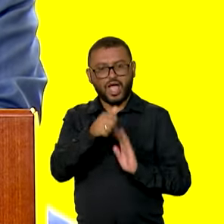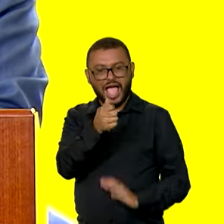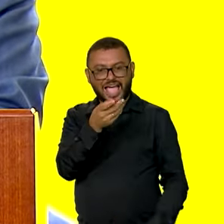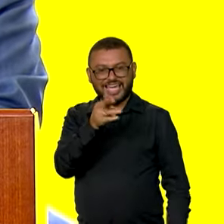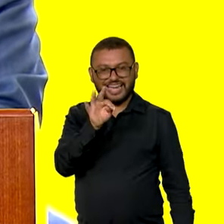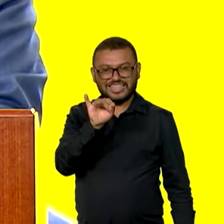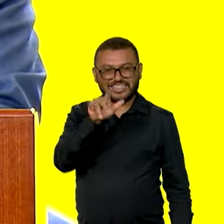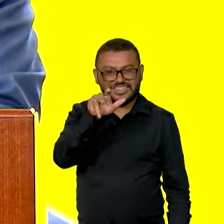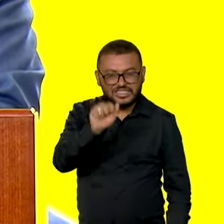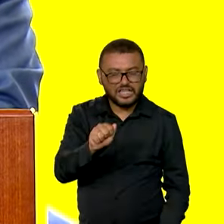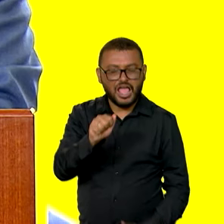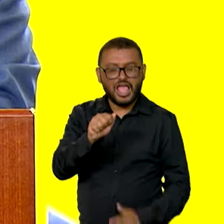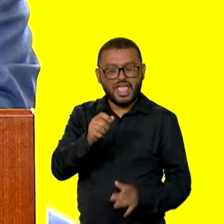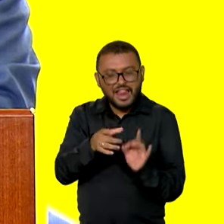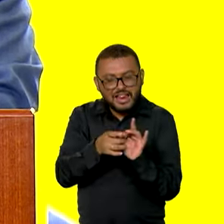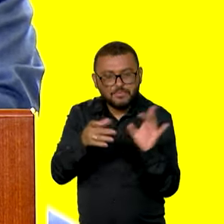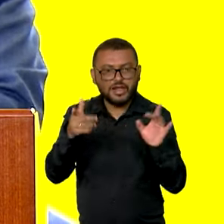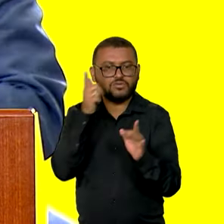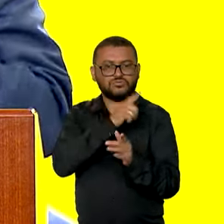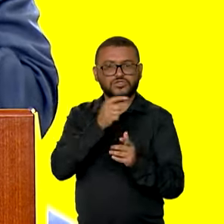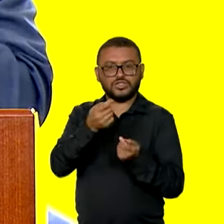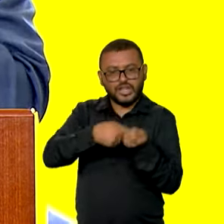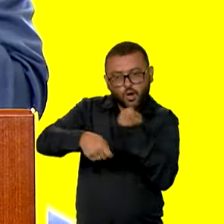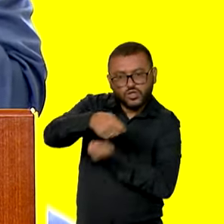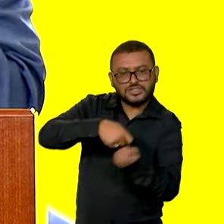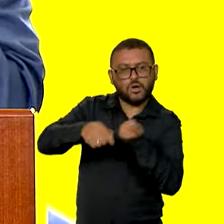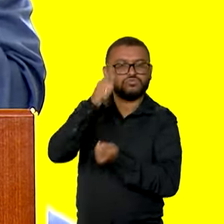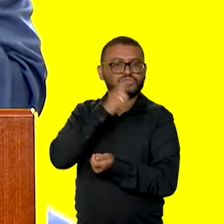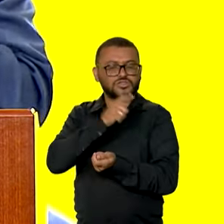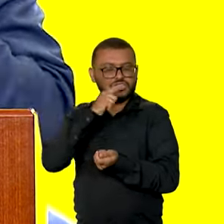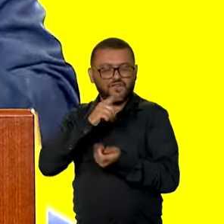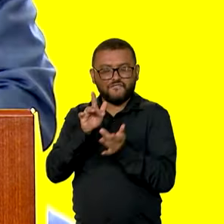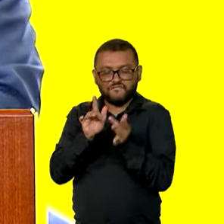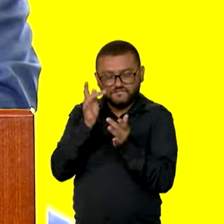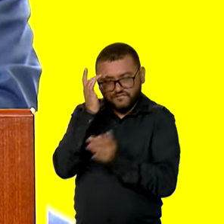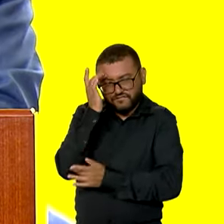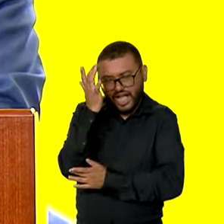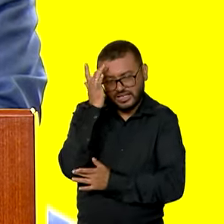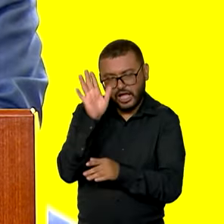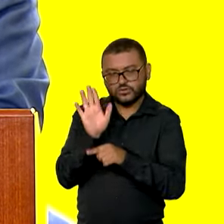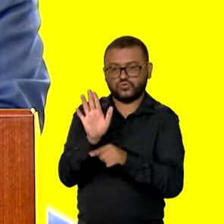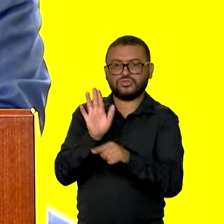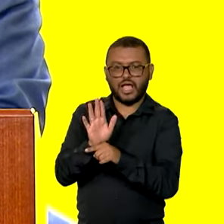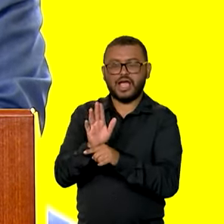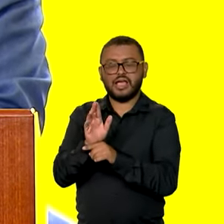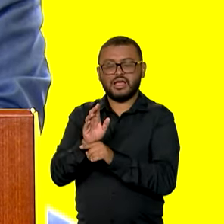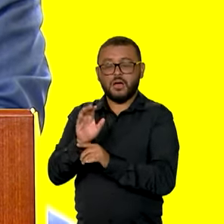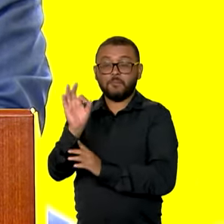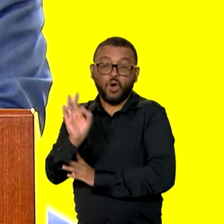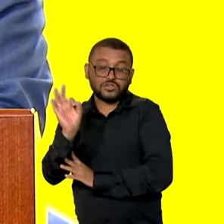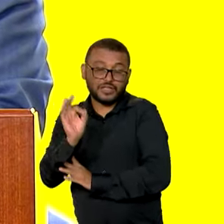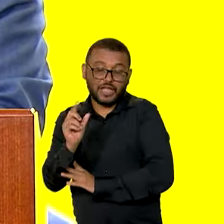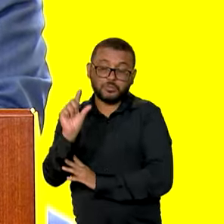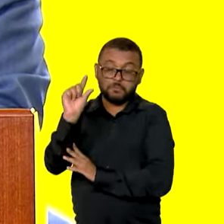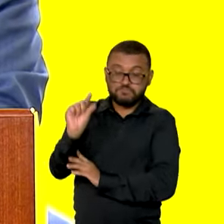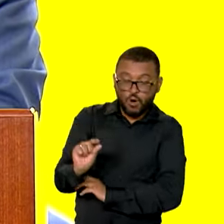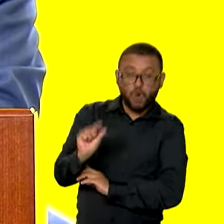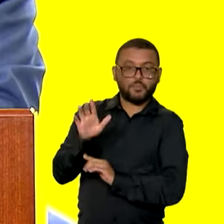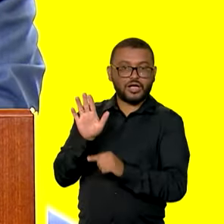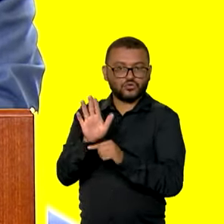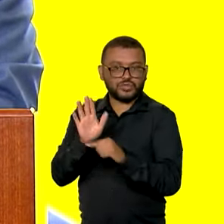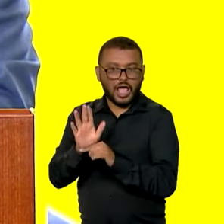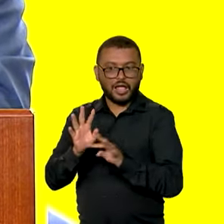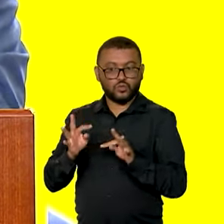democratização do crédito. Através de linhas de créditos acessíveis e com taxas competitivas, o governo federal vai